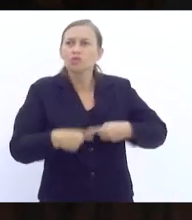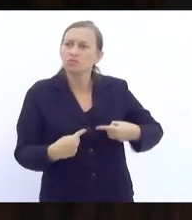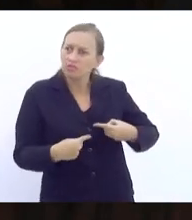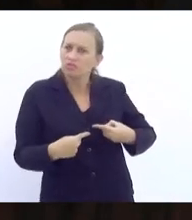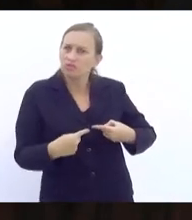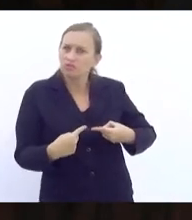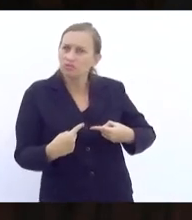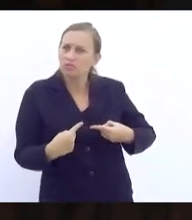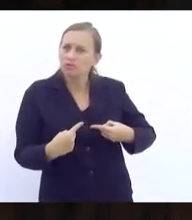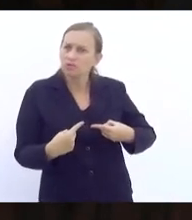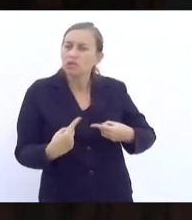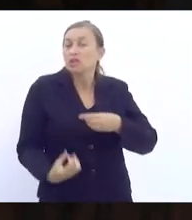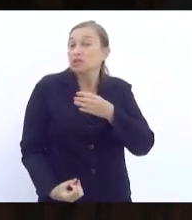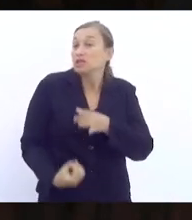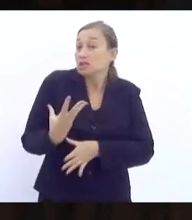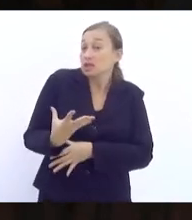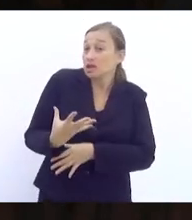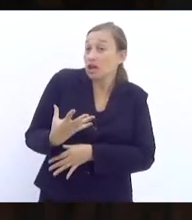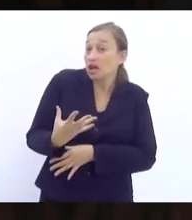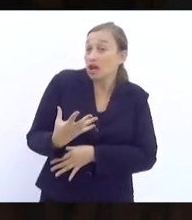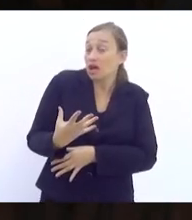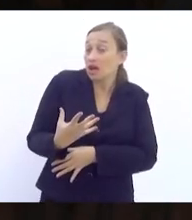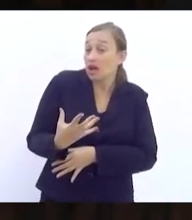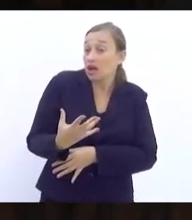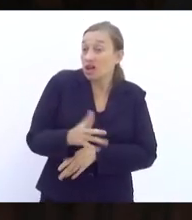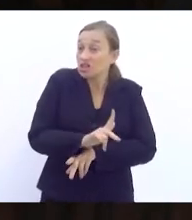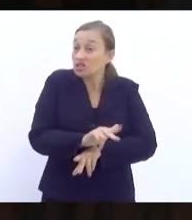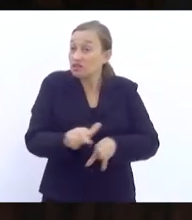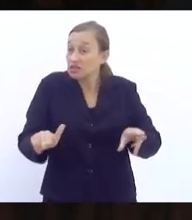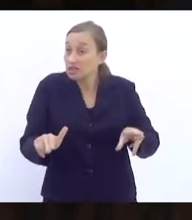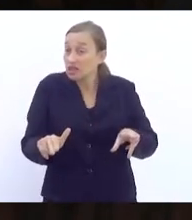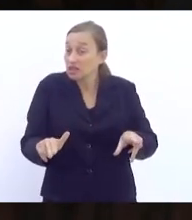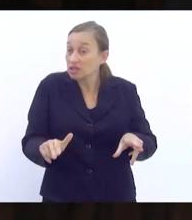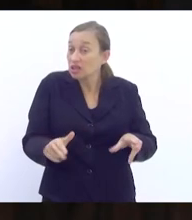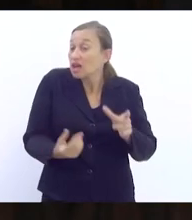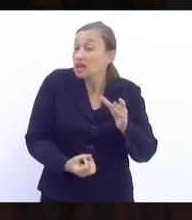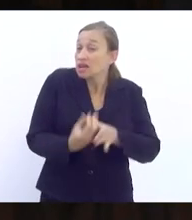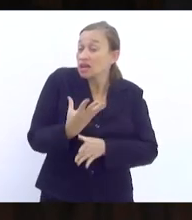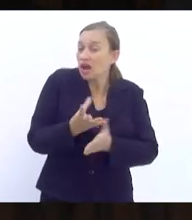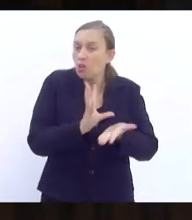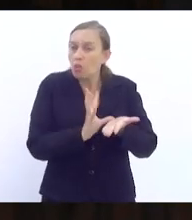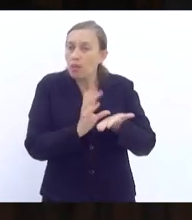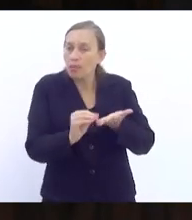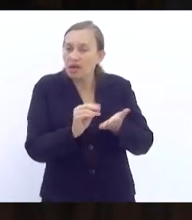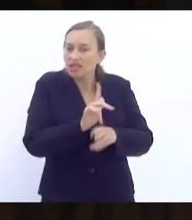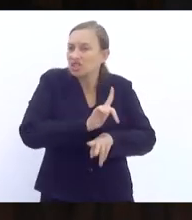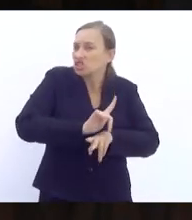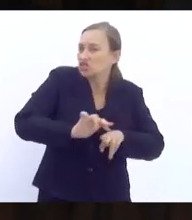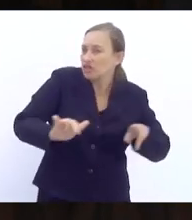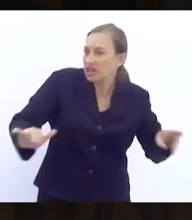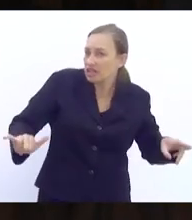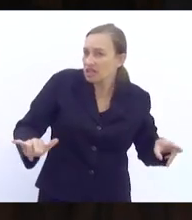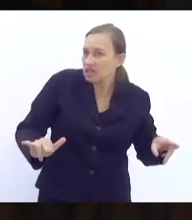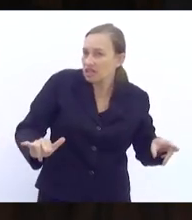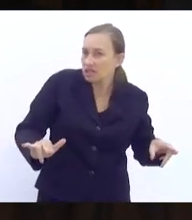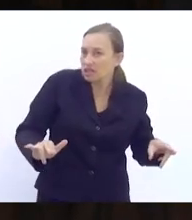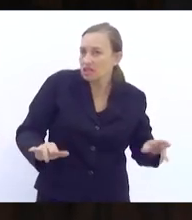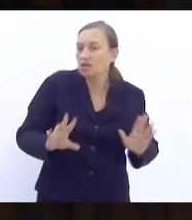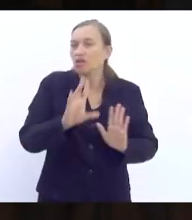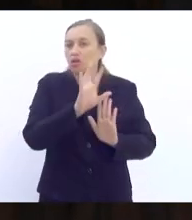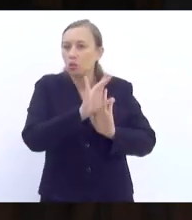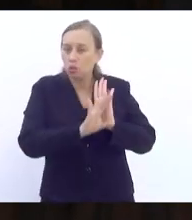construir a intersetorialidade, construir uma pauta intersetorial, construir uma agenda